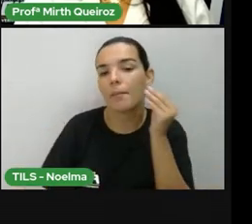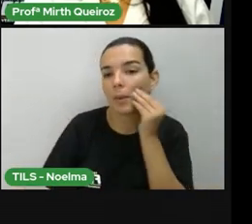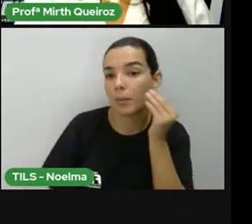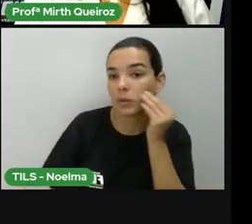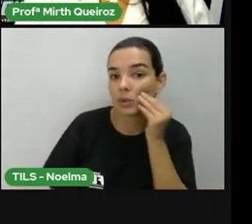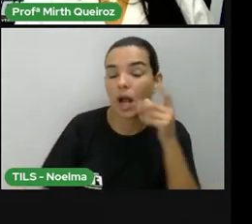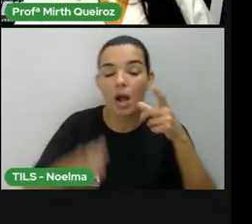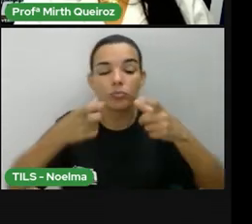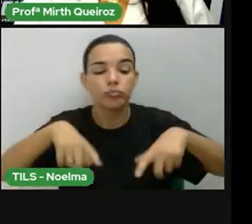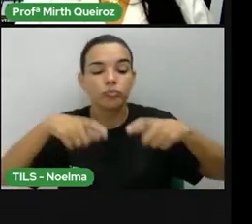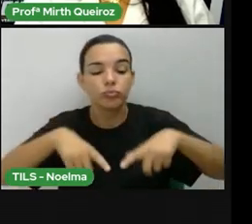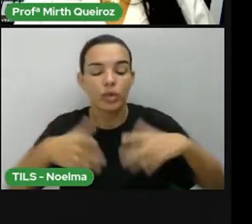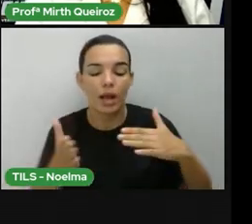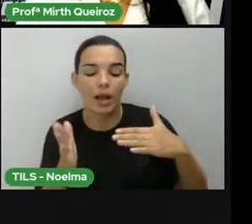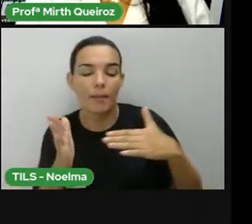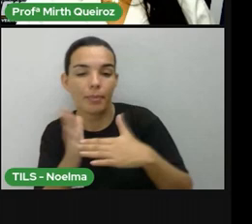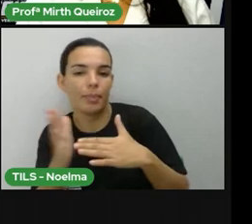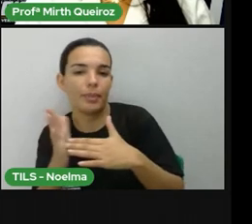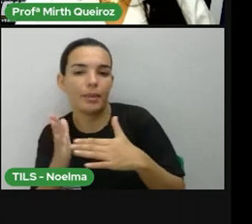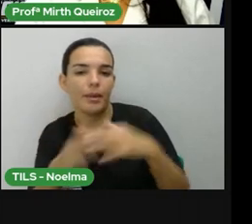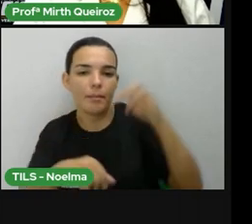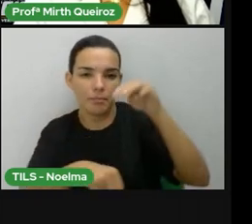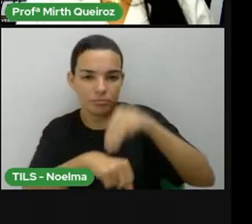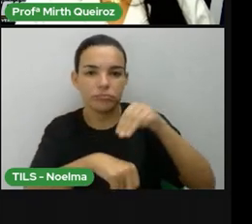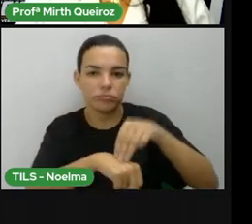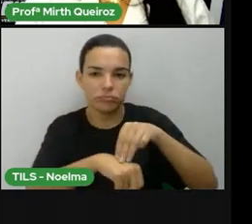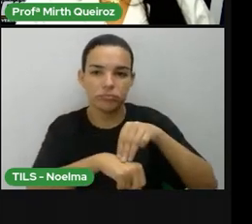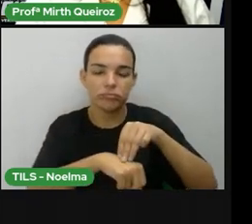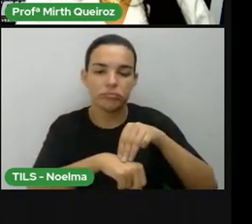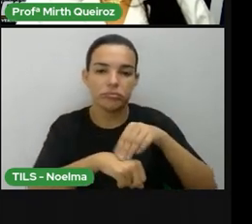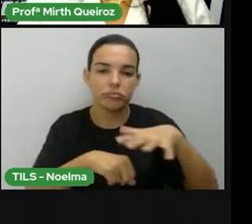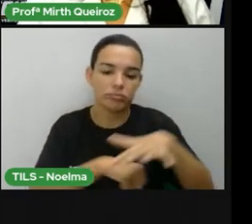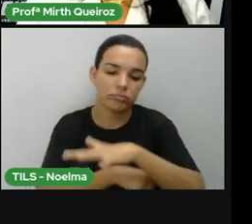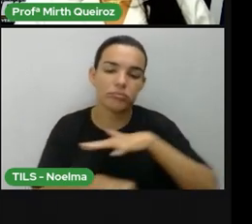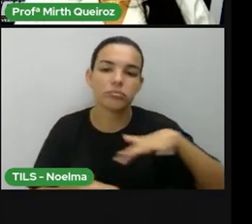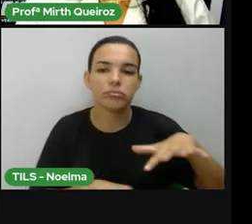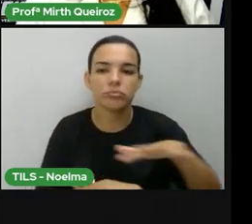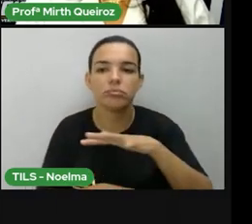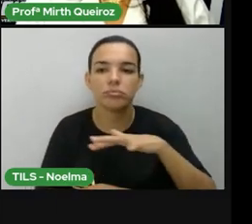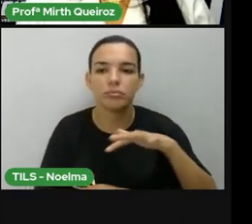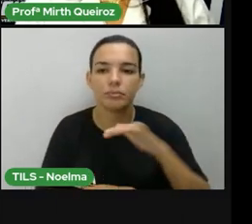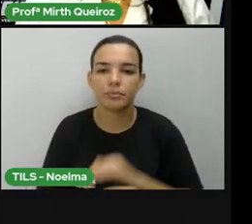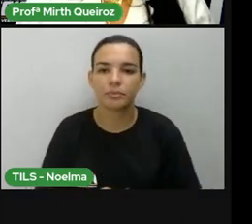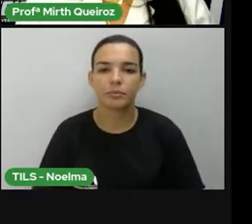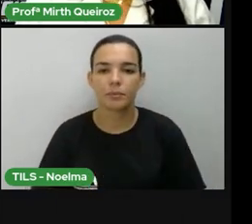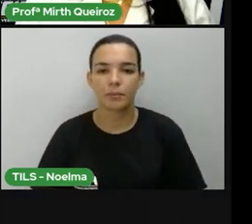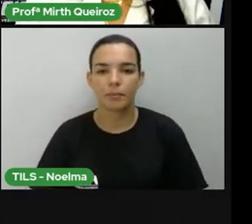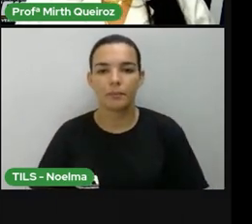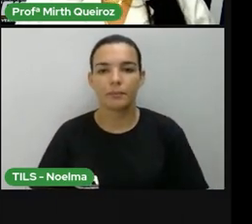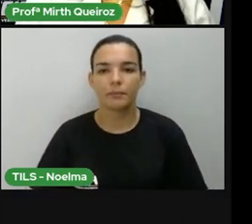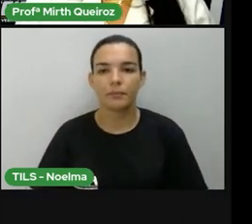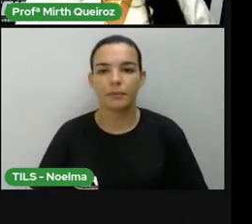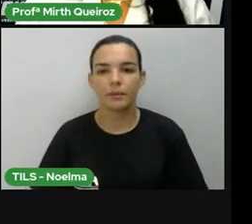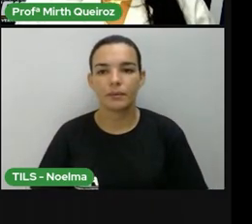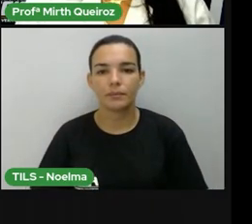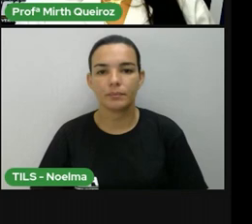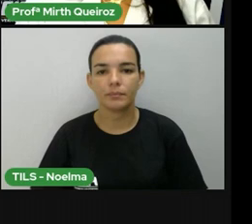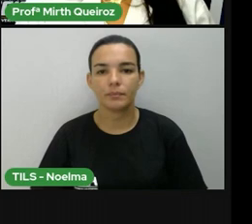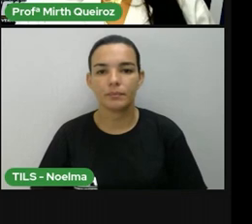onde é o limite de cada município, o limite territorial, né, de delimitar esse território.